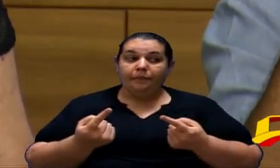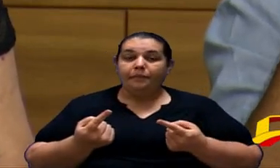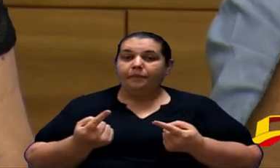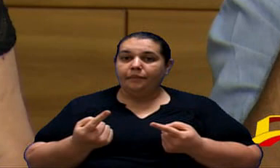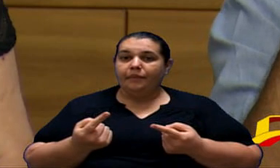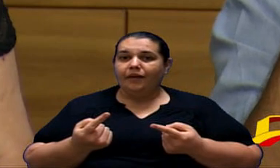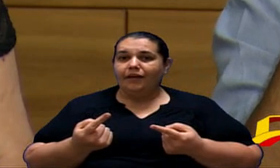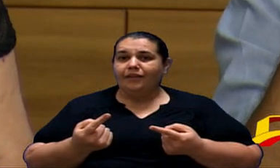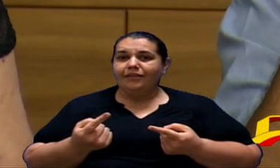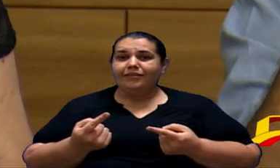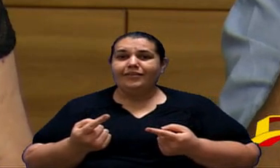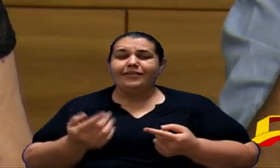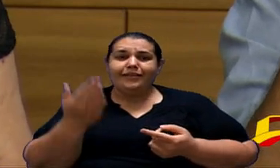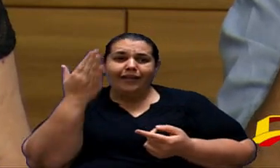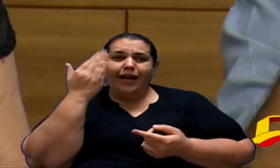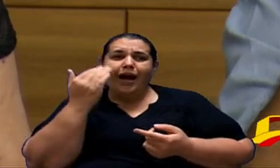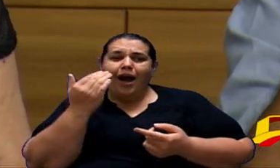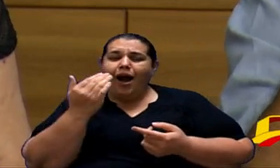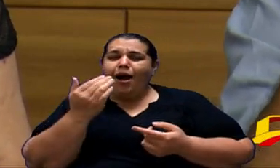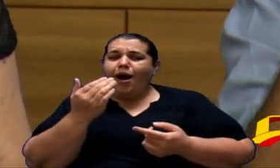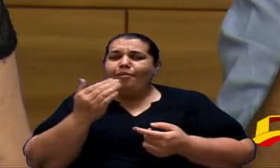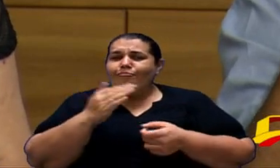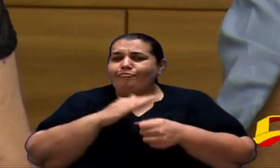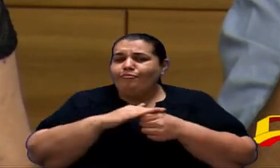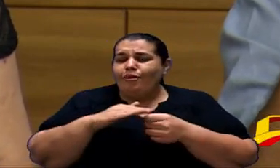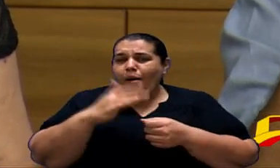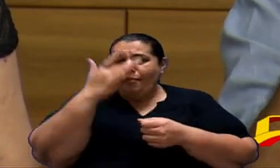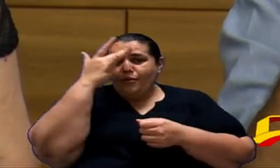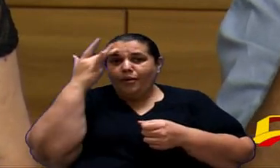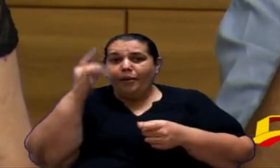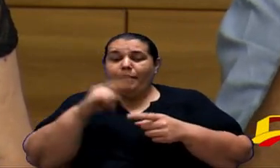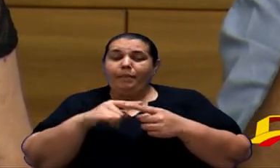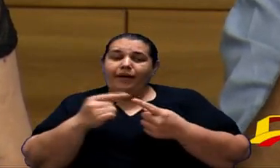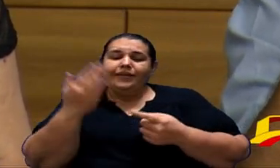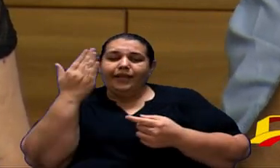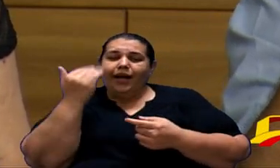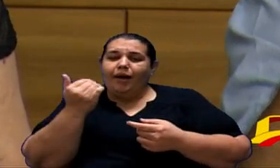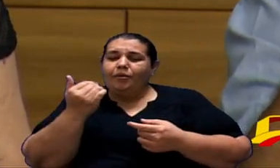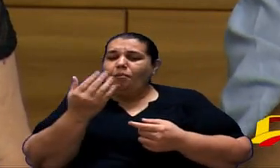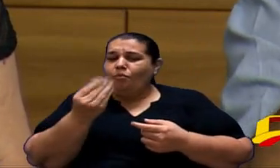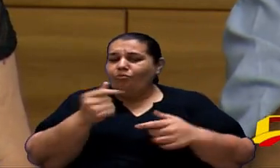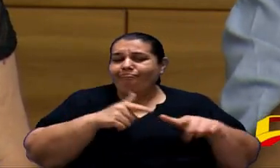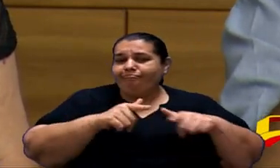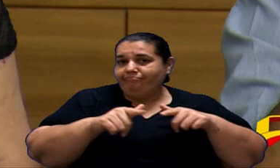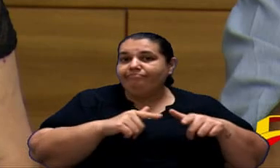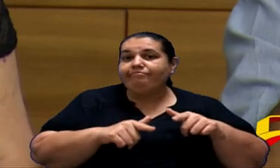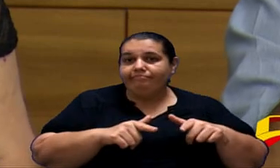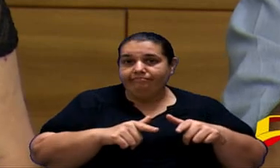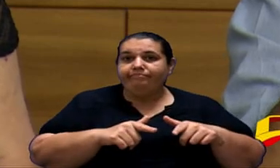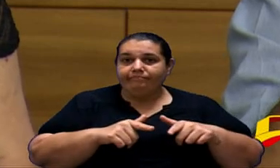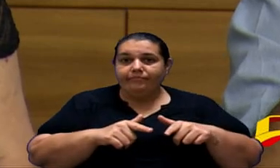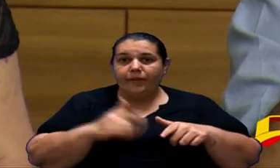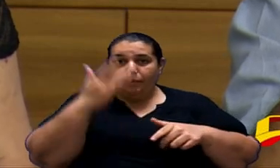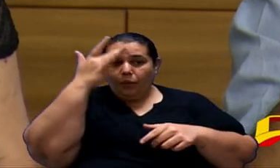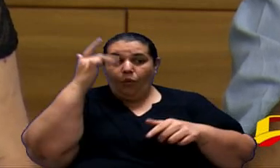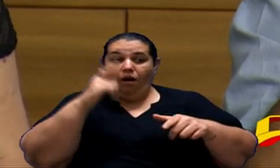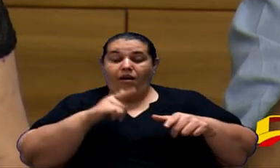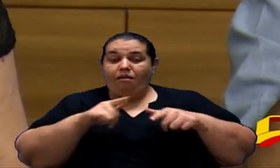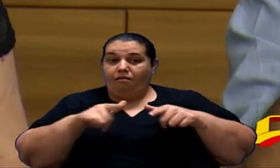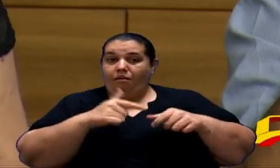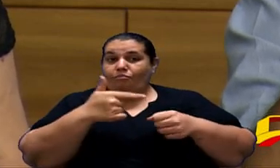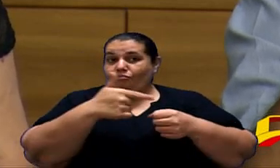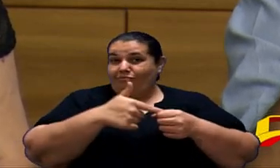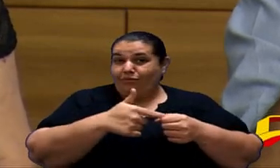para bem mais pessoas mas a gente entende que nem todos podem vir a maioria trabalha também o frentista ele tem esse